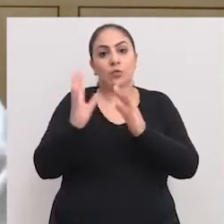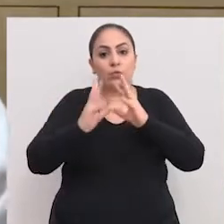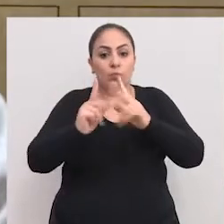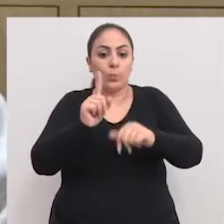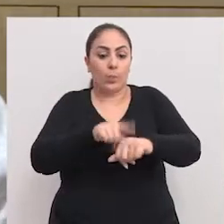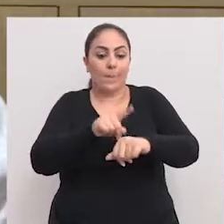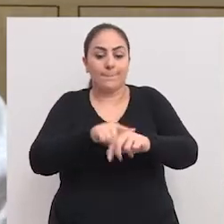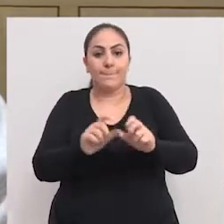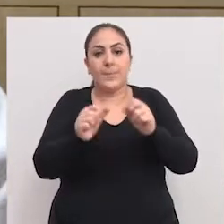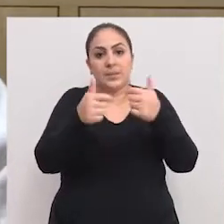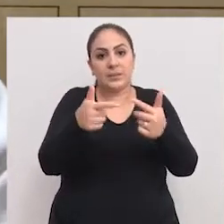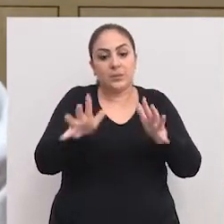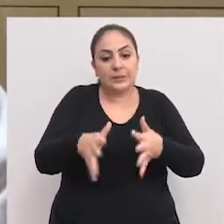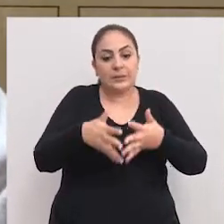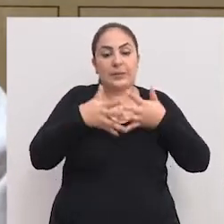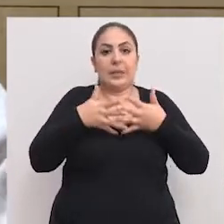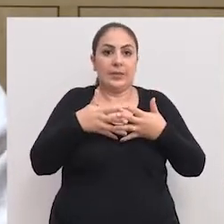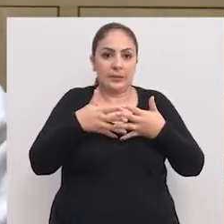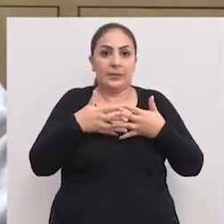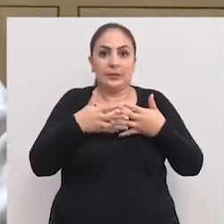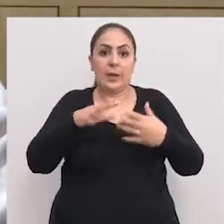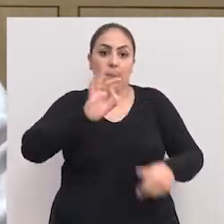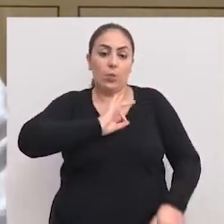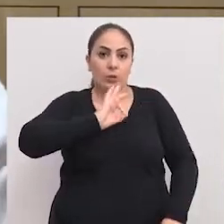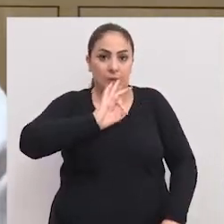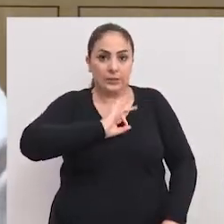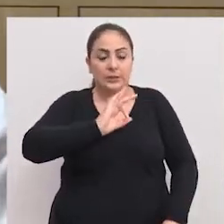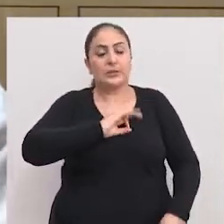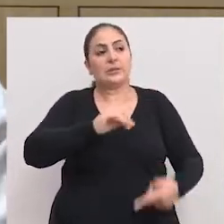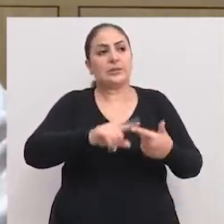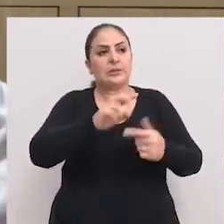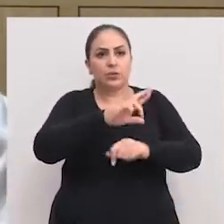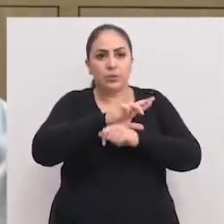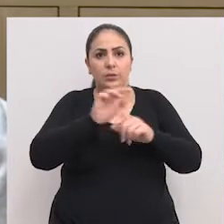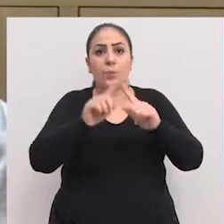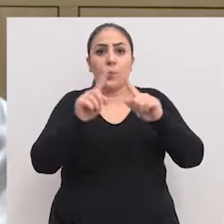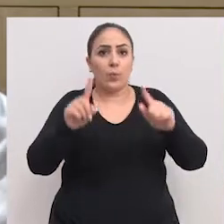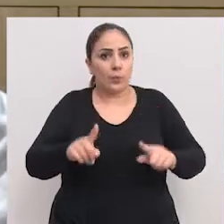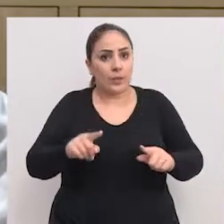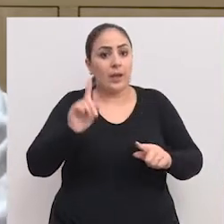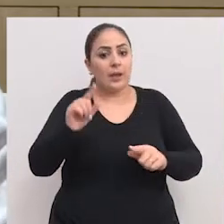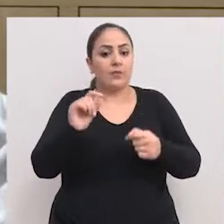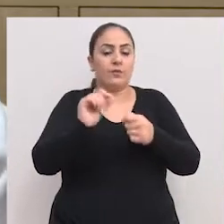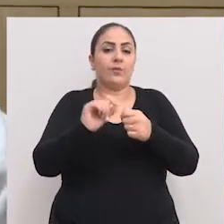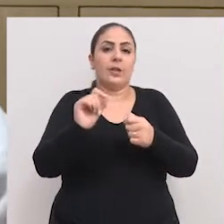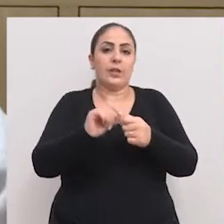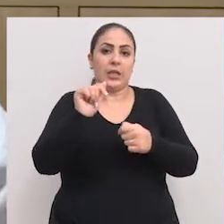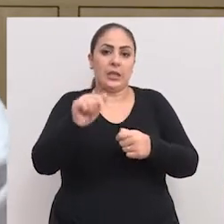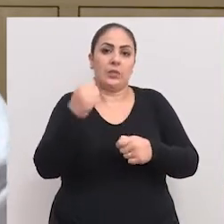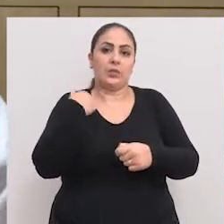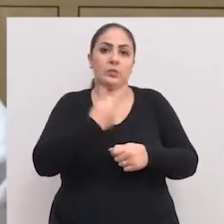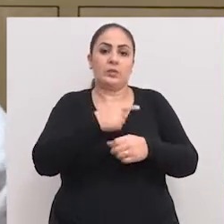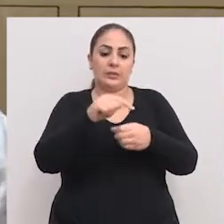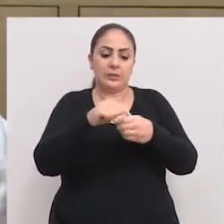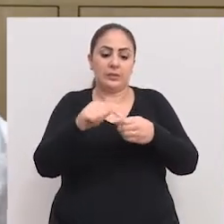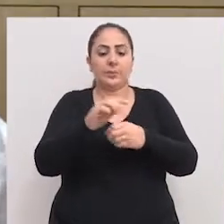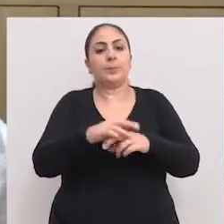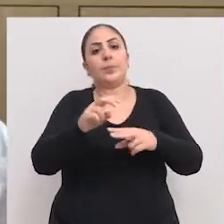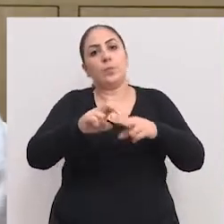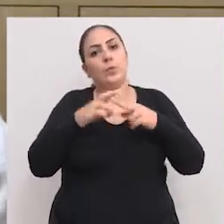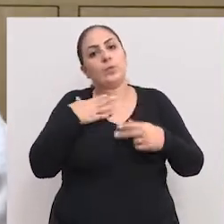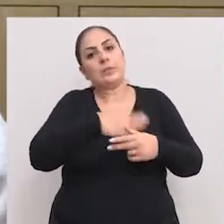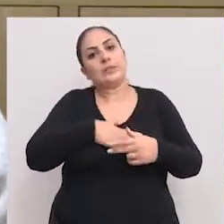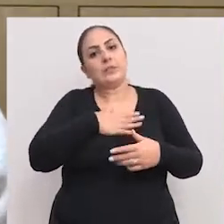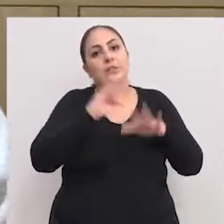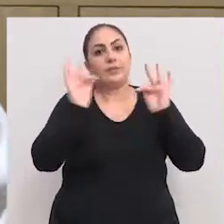homenagens quando uma ação integrada das polícias, da segurança pública era implementada aqui na nossa